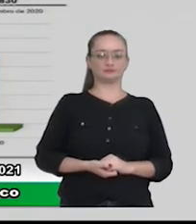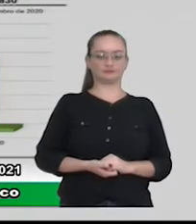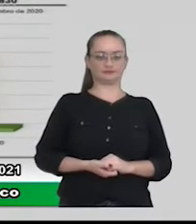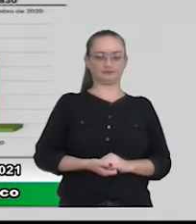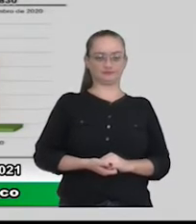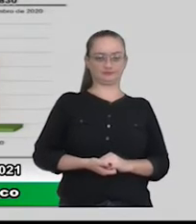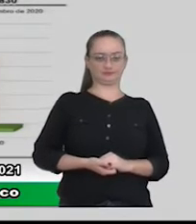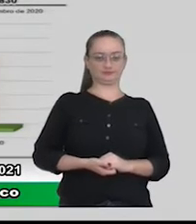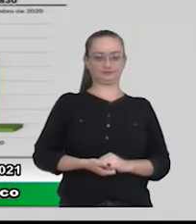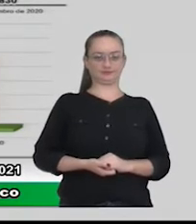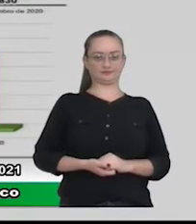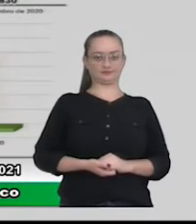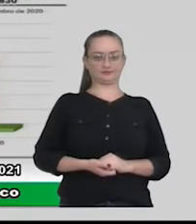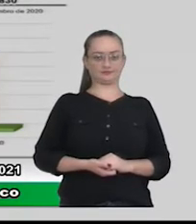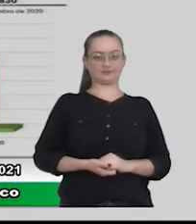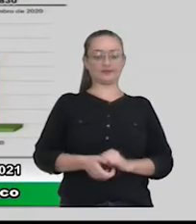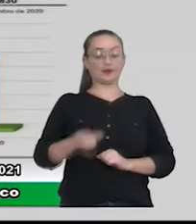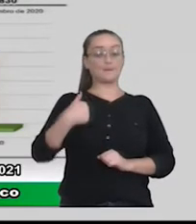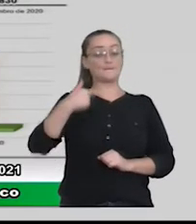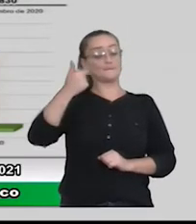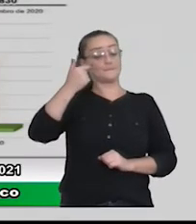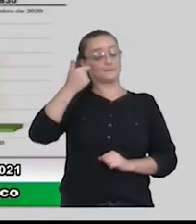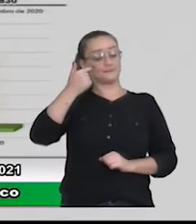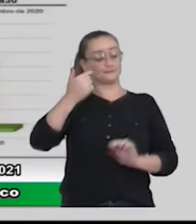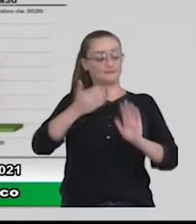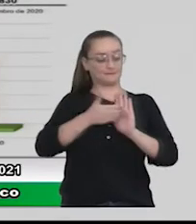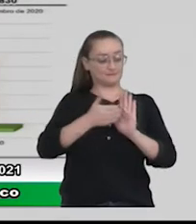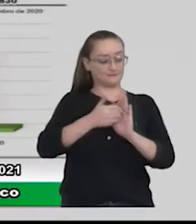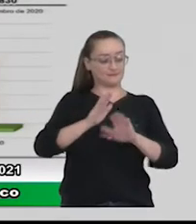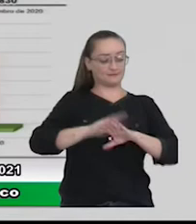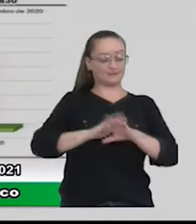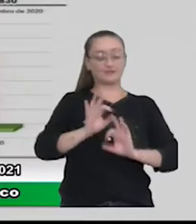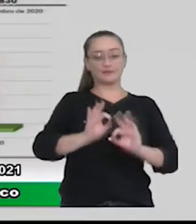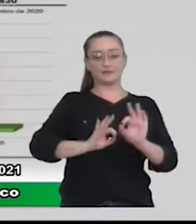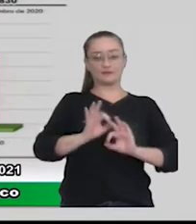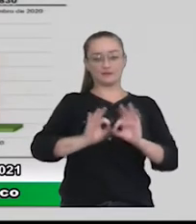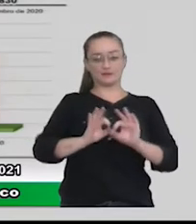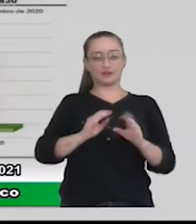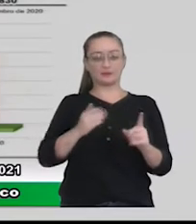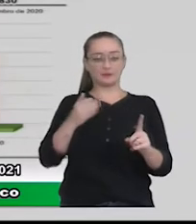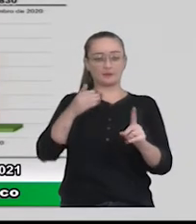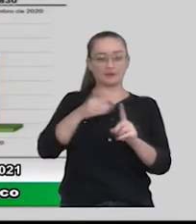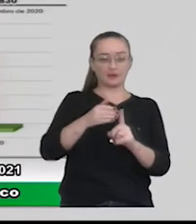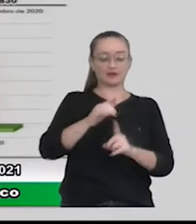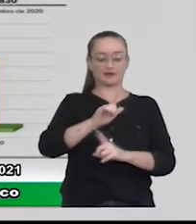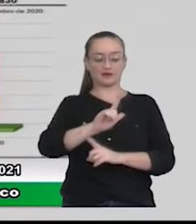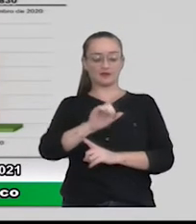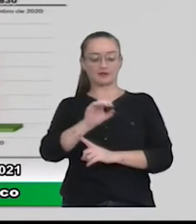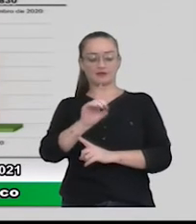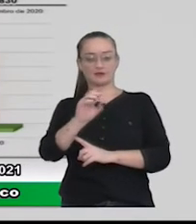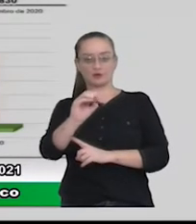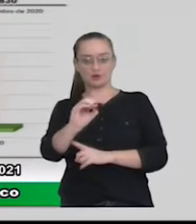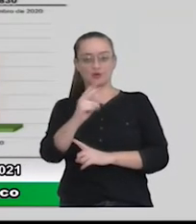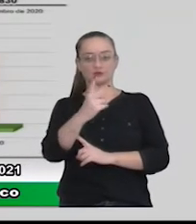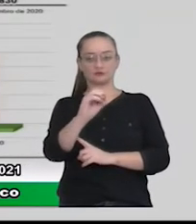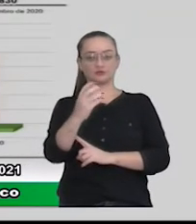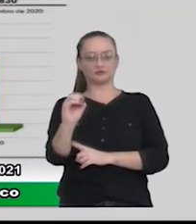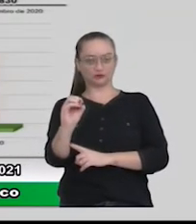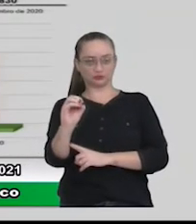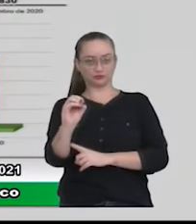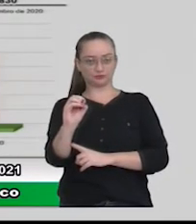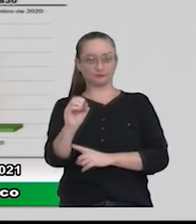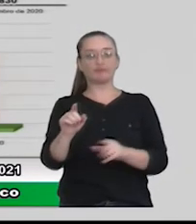A gente previu quando projetou o anexo de metas da LDO para 2020 e